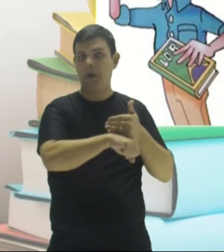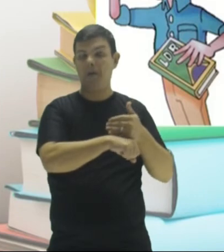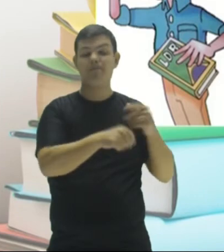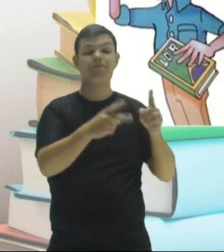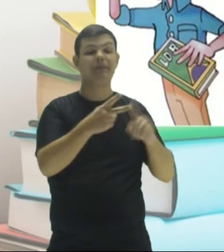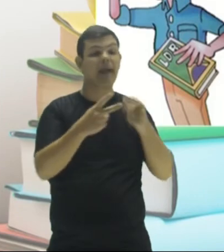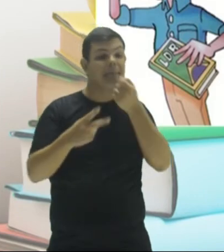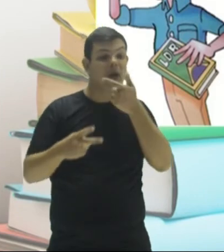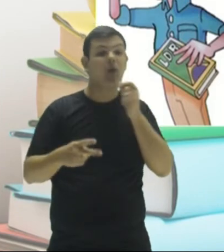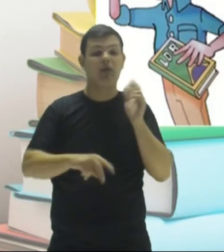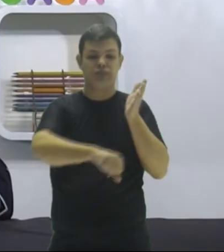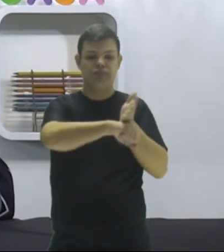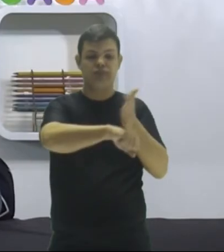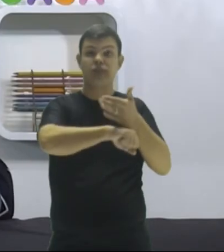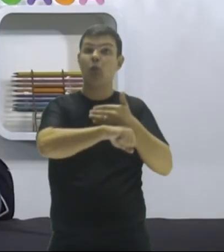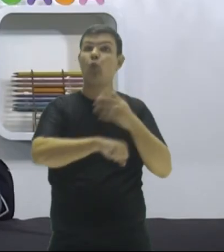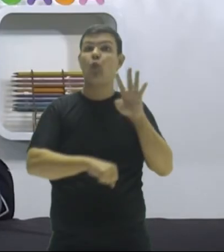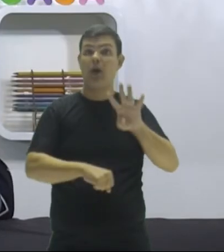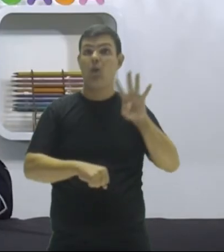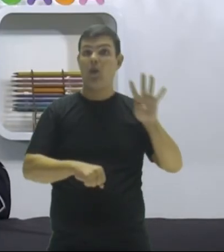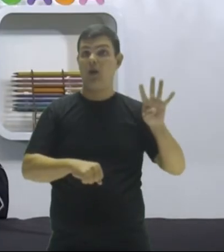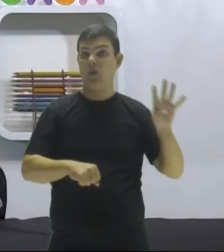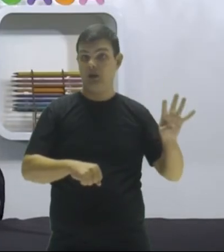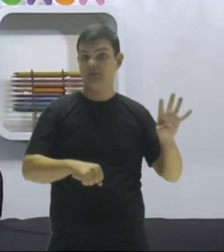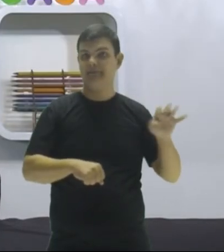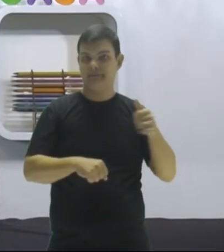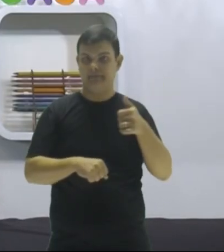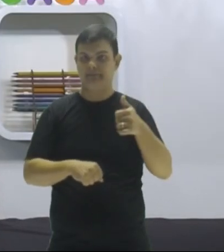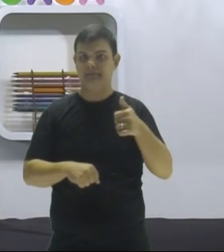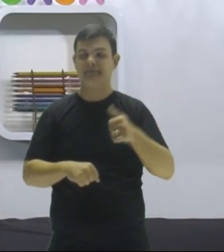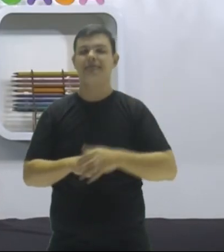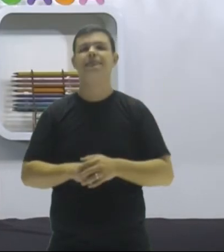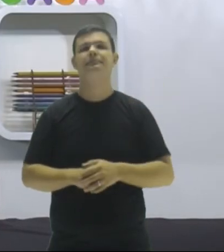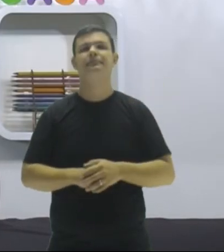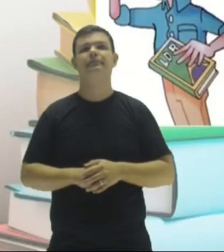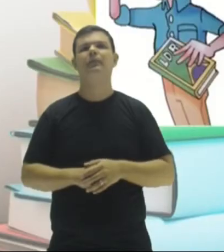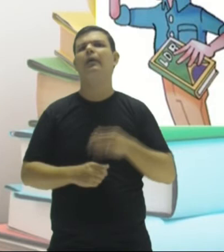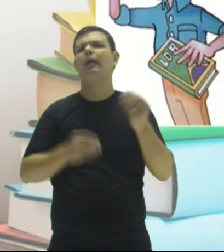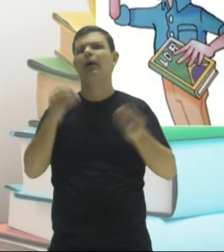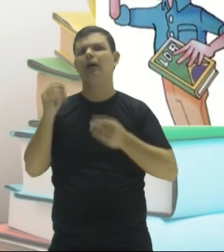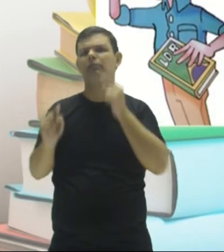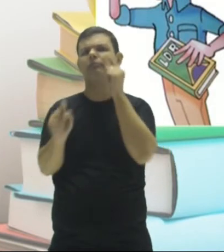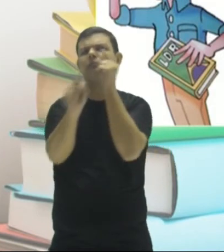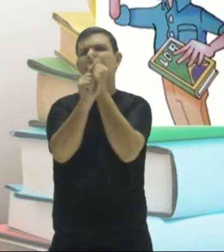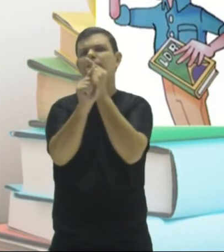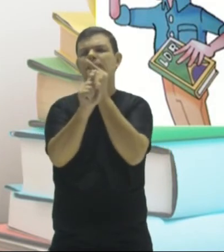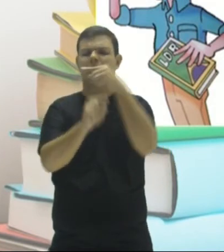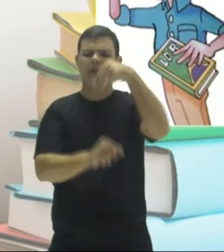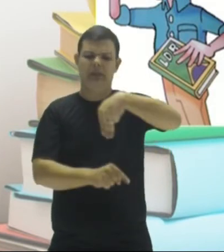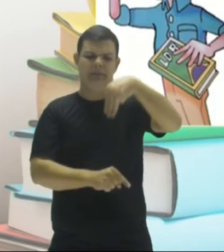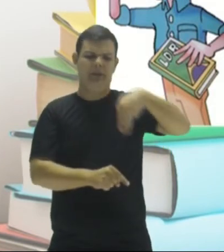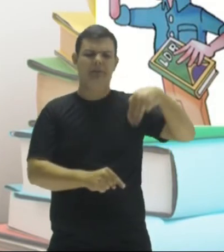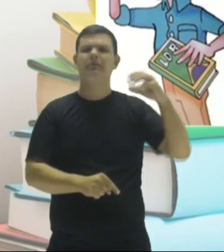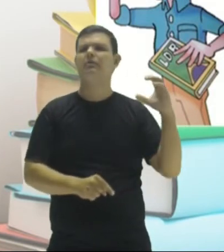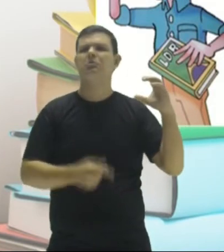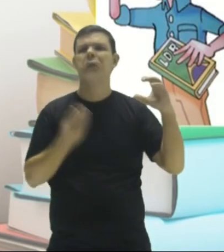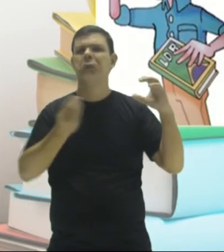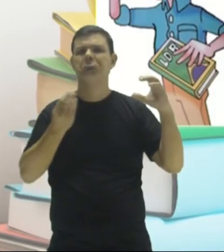antitérmico de quatro em quatro horas. O quê, pessoal? Então, olha aí, como é que a gente tem que achar o MMC?